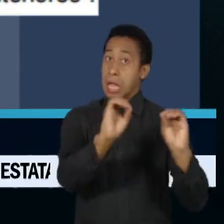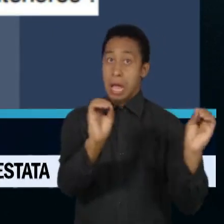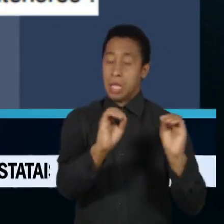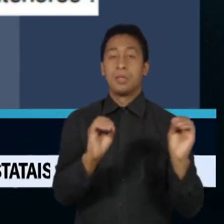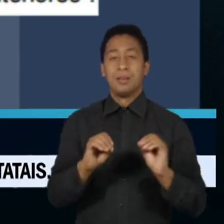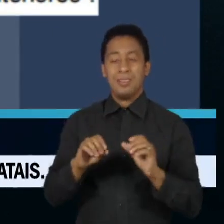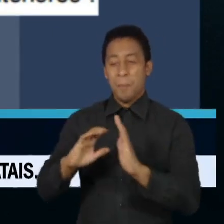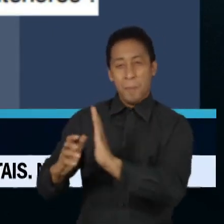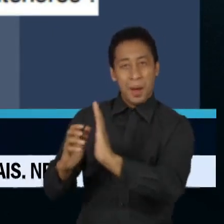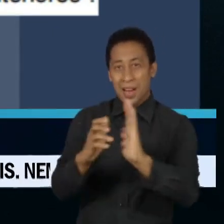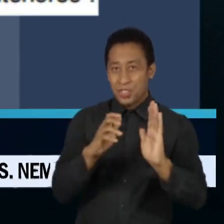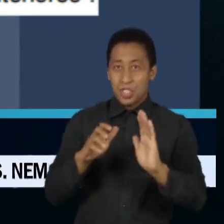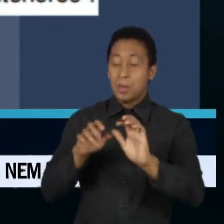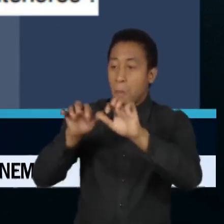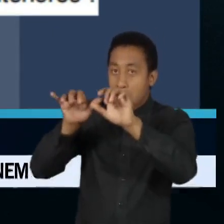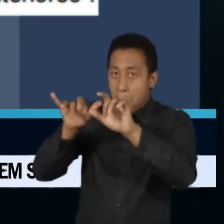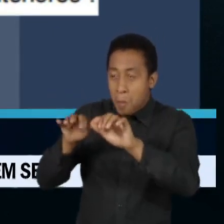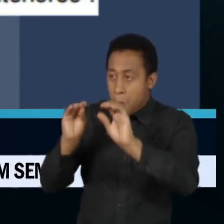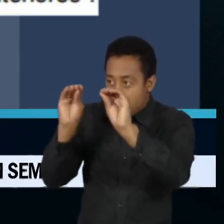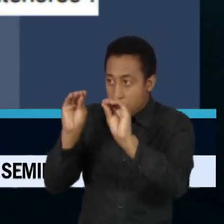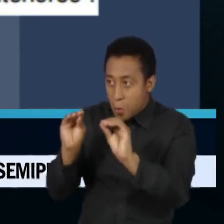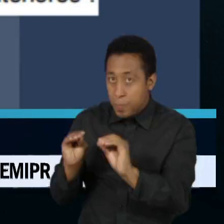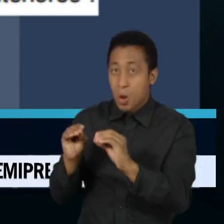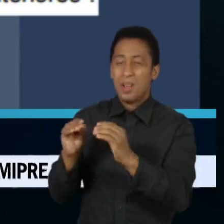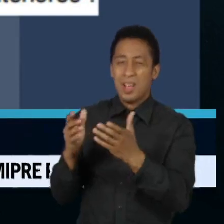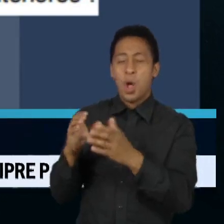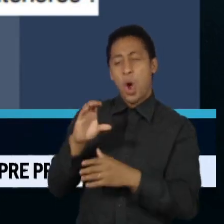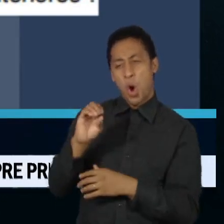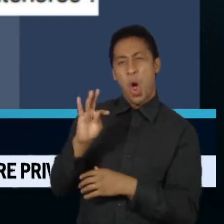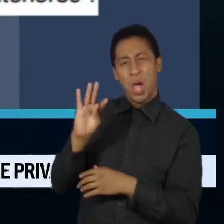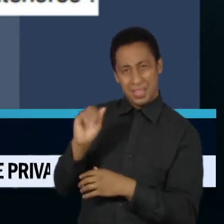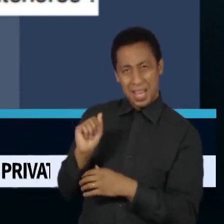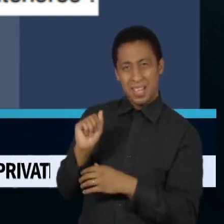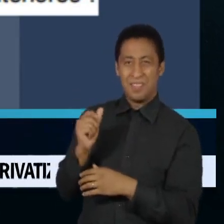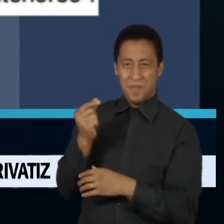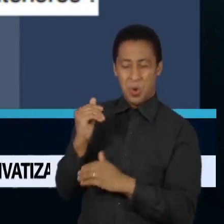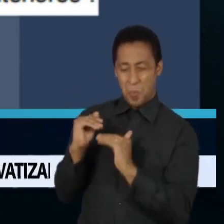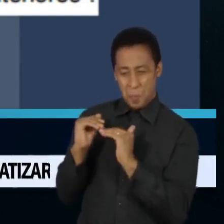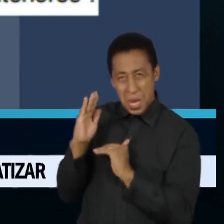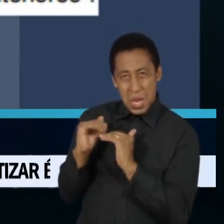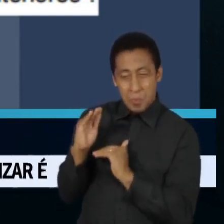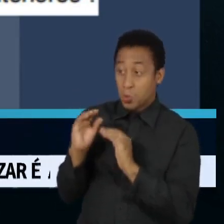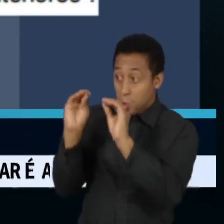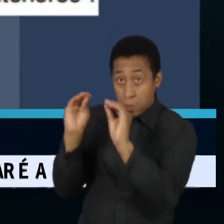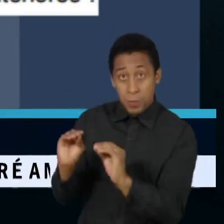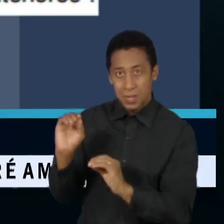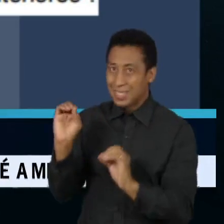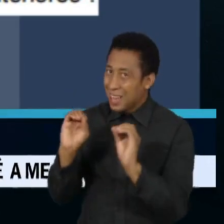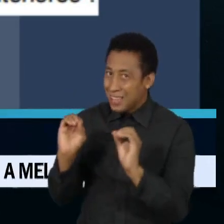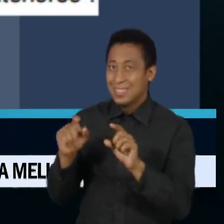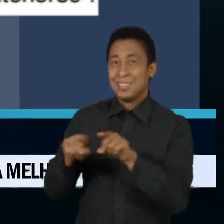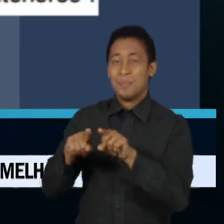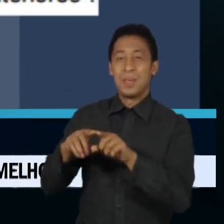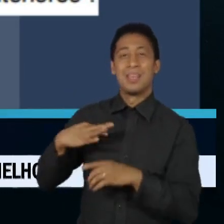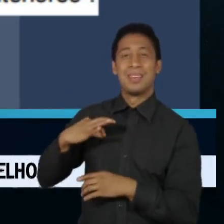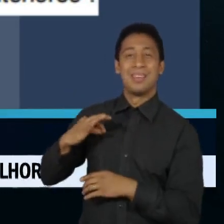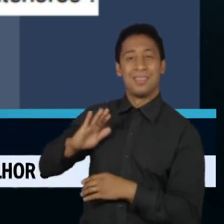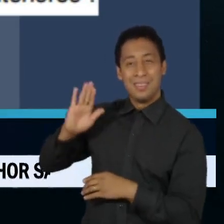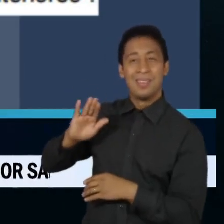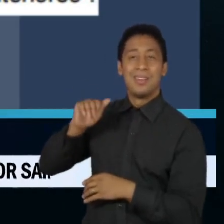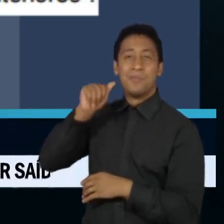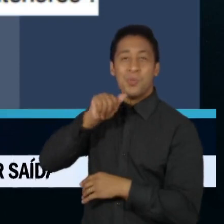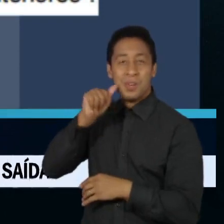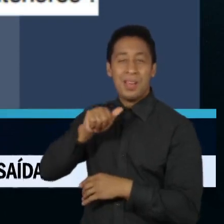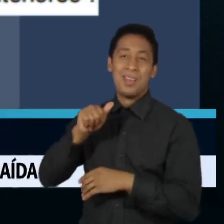preencheram a cota mínima de recursos ou que não destinaram os valores mínimos em razão de sexo e raça nas eleições de